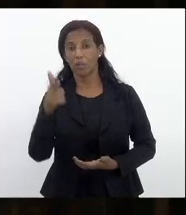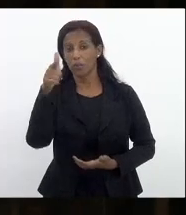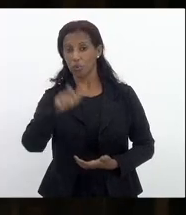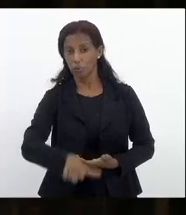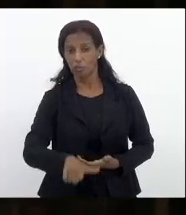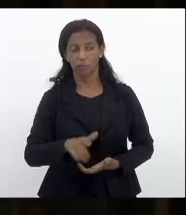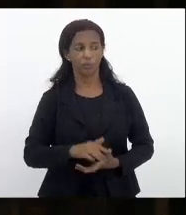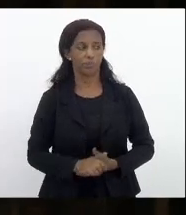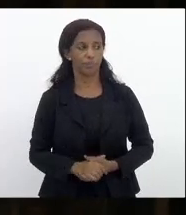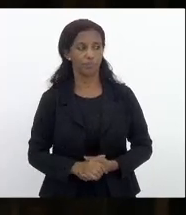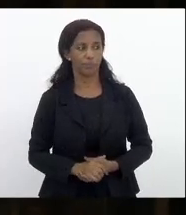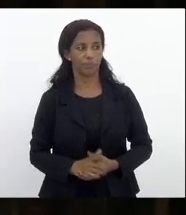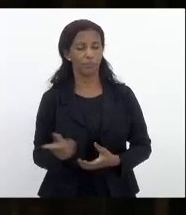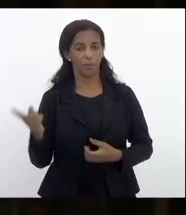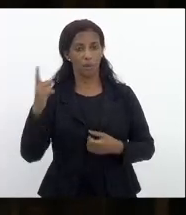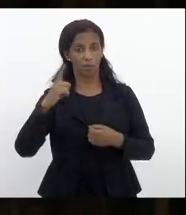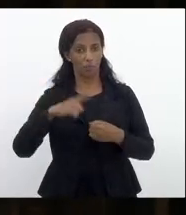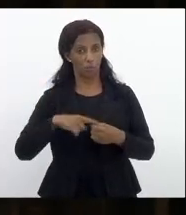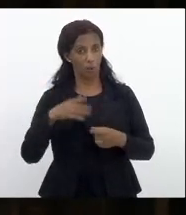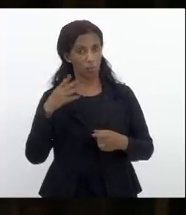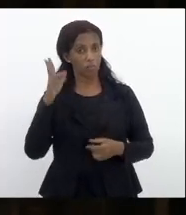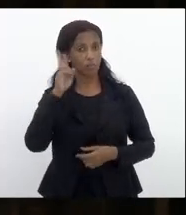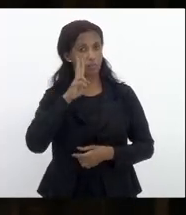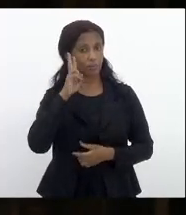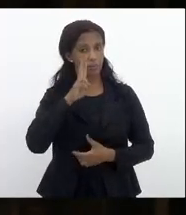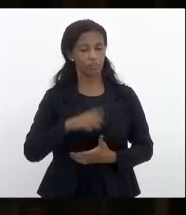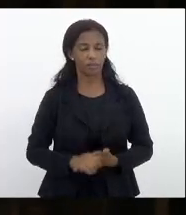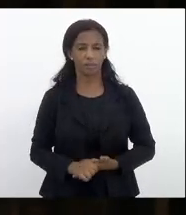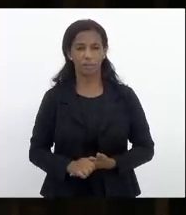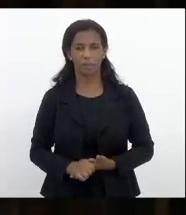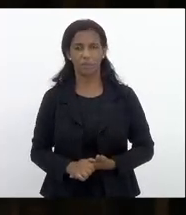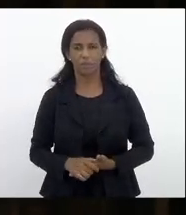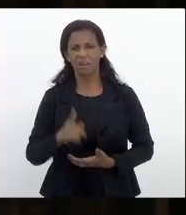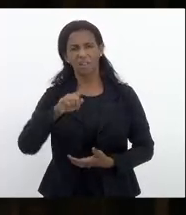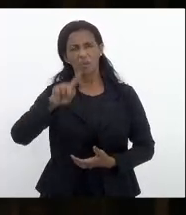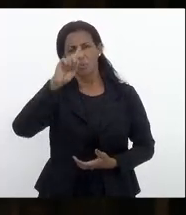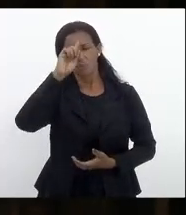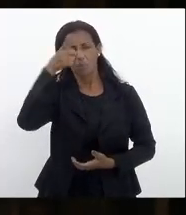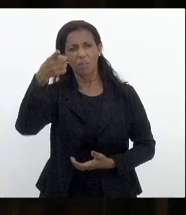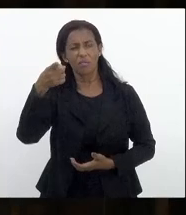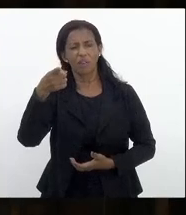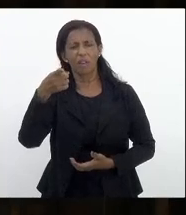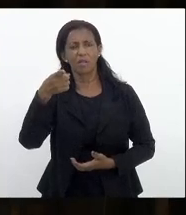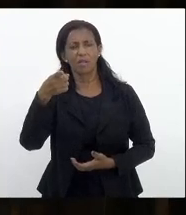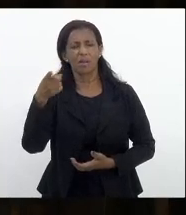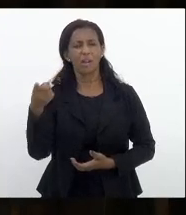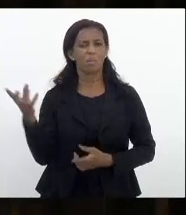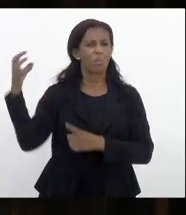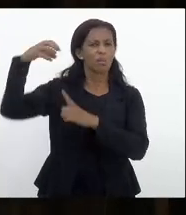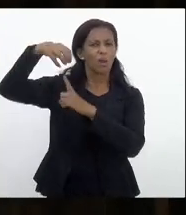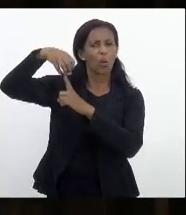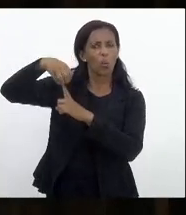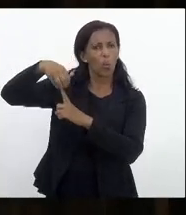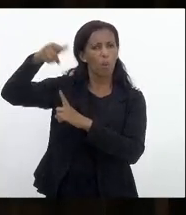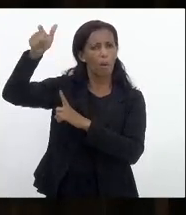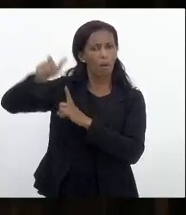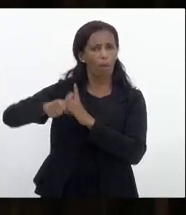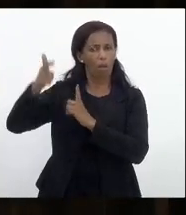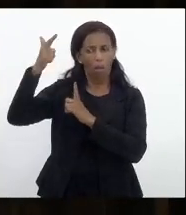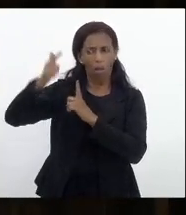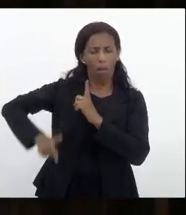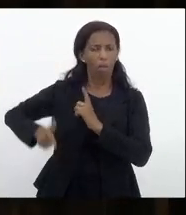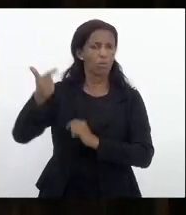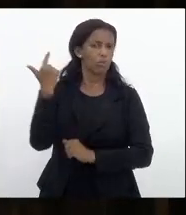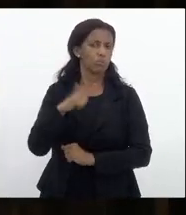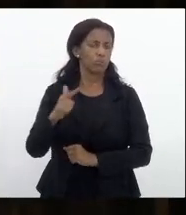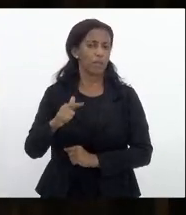vez volto aqui enfatizar não criem narrativas para colocar na conta de quem não tem culpa a